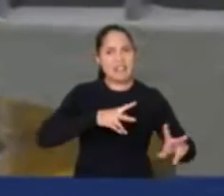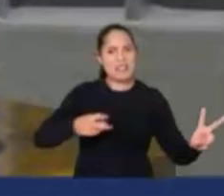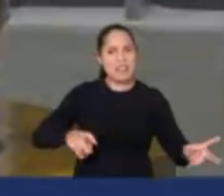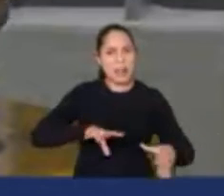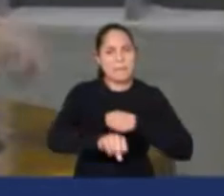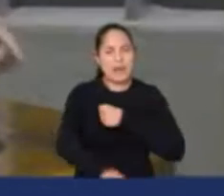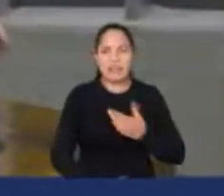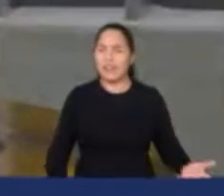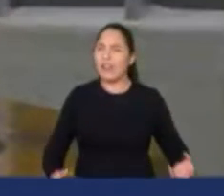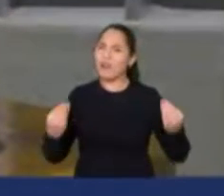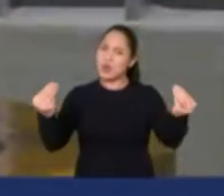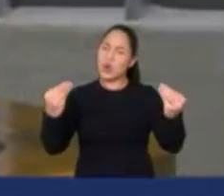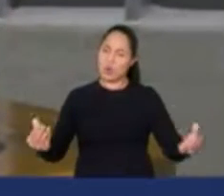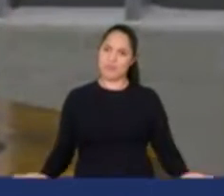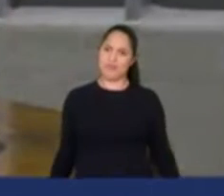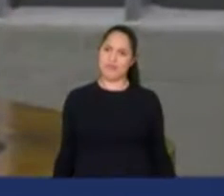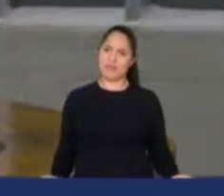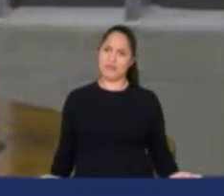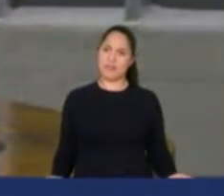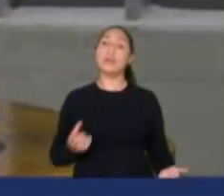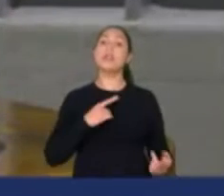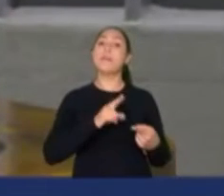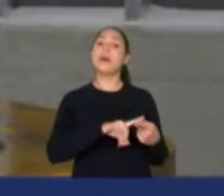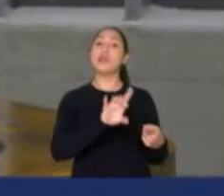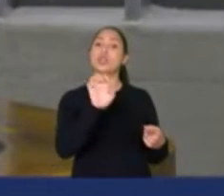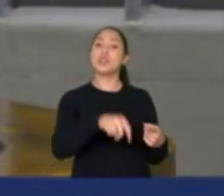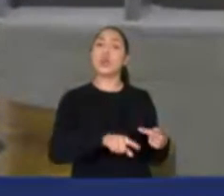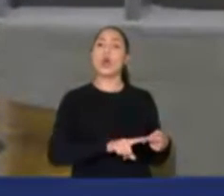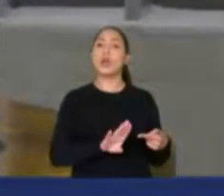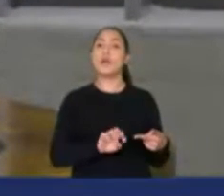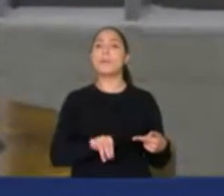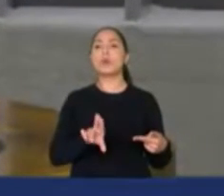o assassinato de Dom Filipes e de Bruno Pereira,